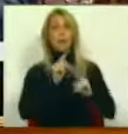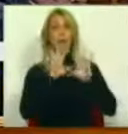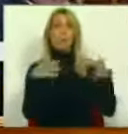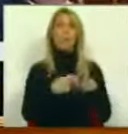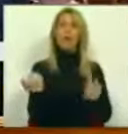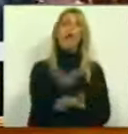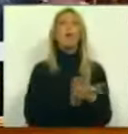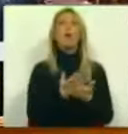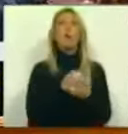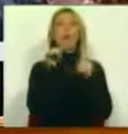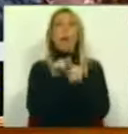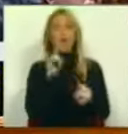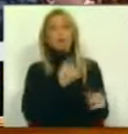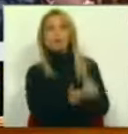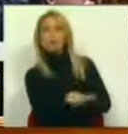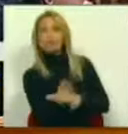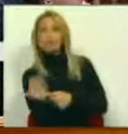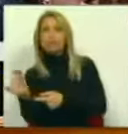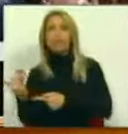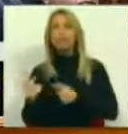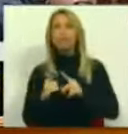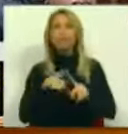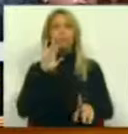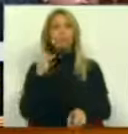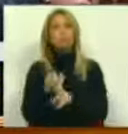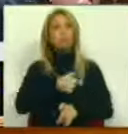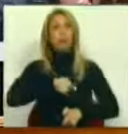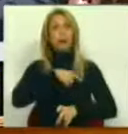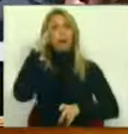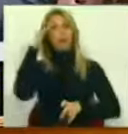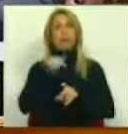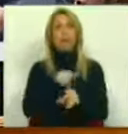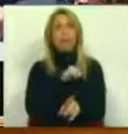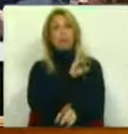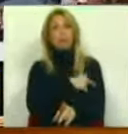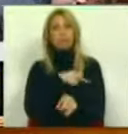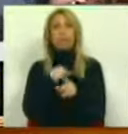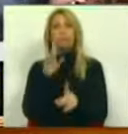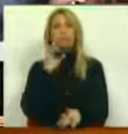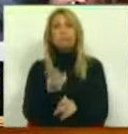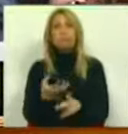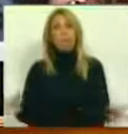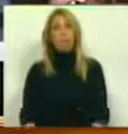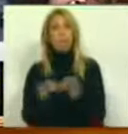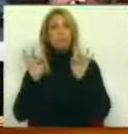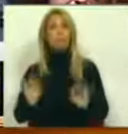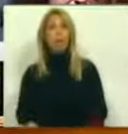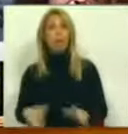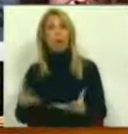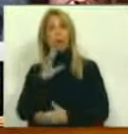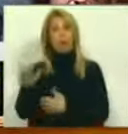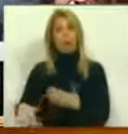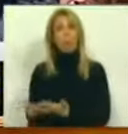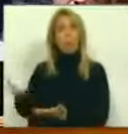esse escrutínio e essa capacidade fiscalizadora não estavam asseguradas nos exatos termos em que agora querem propor que seja feita pela